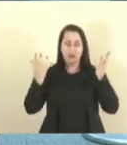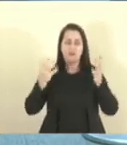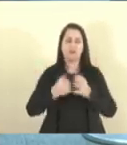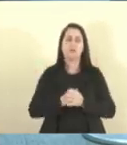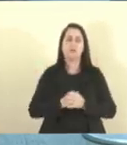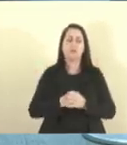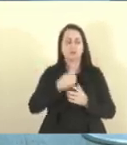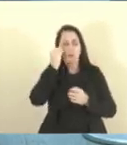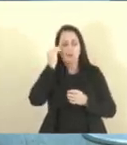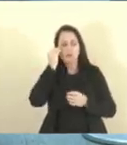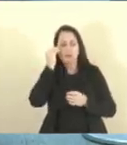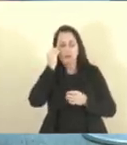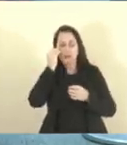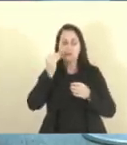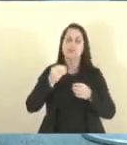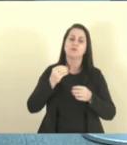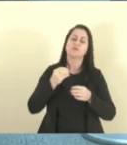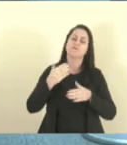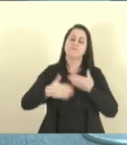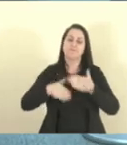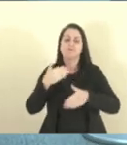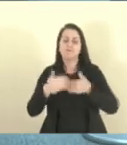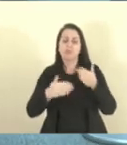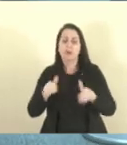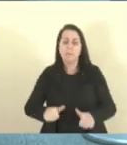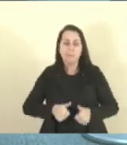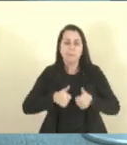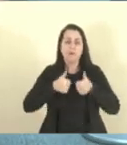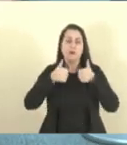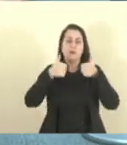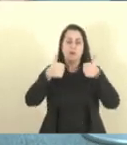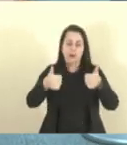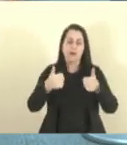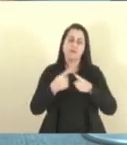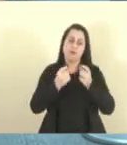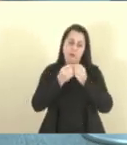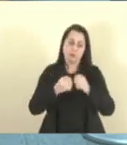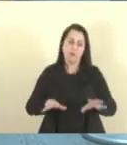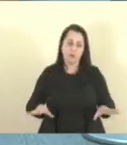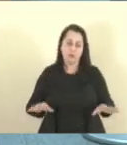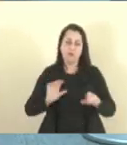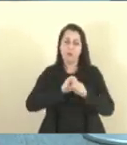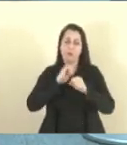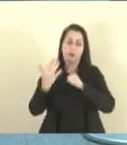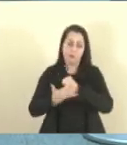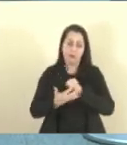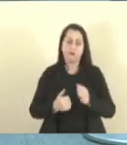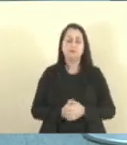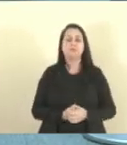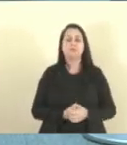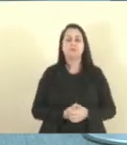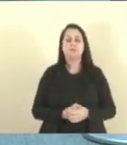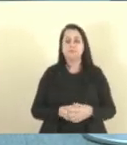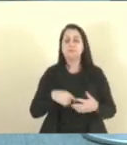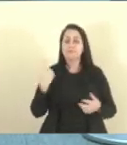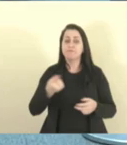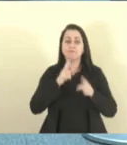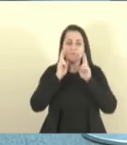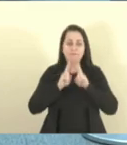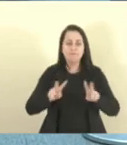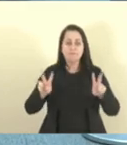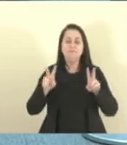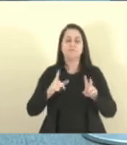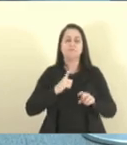se recuperando da pandemia, dos males que a pandemia causou o segmento. E nós estamos vendo aqui